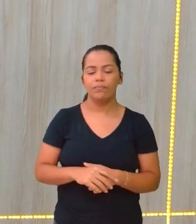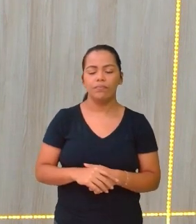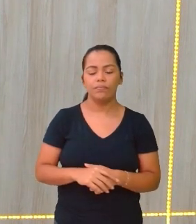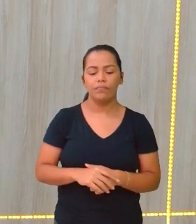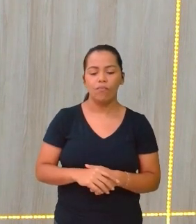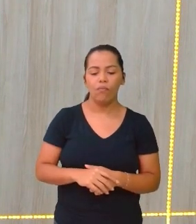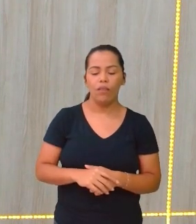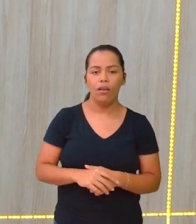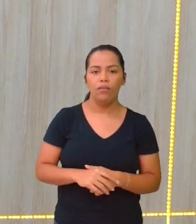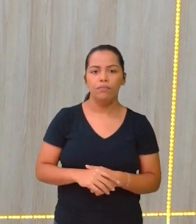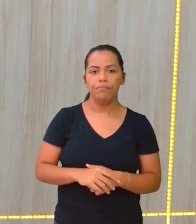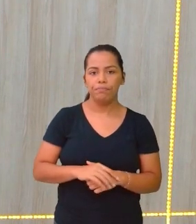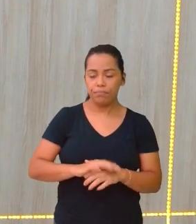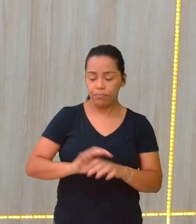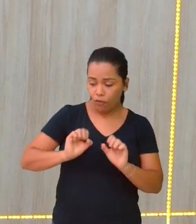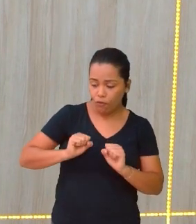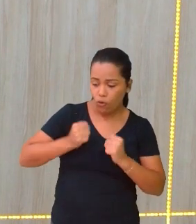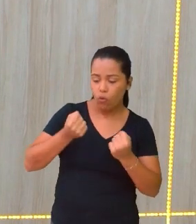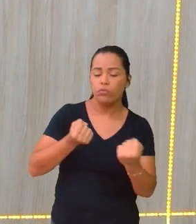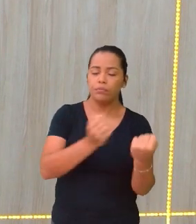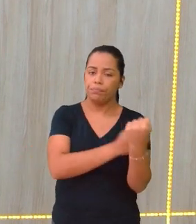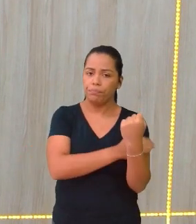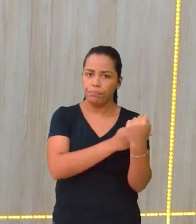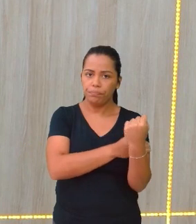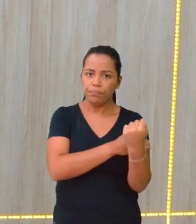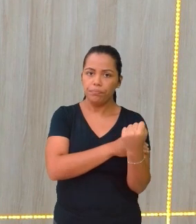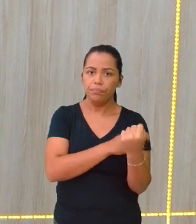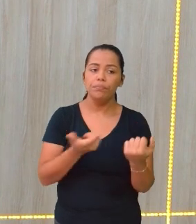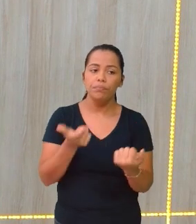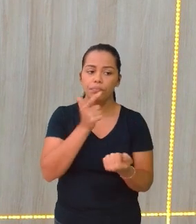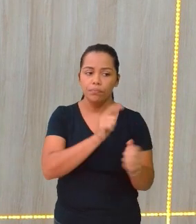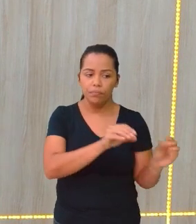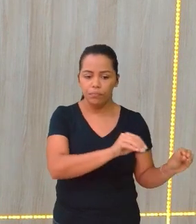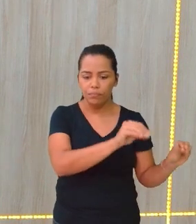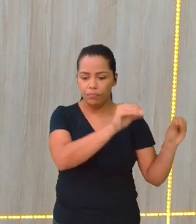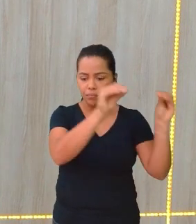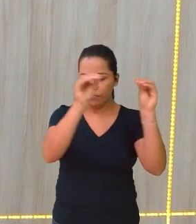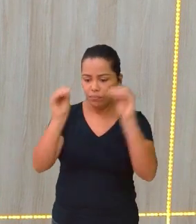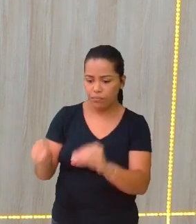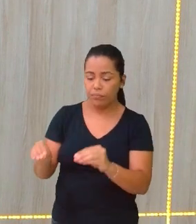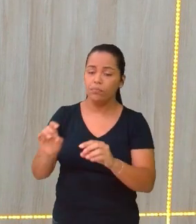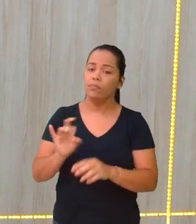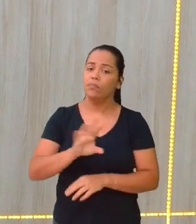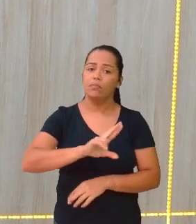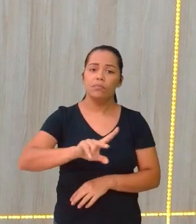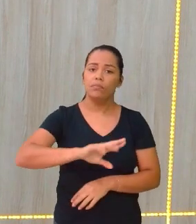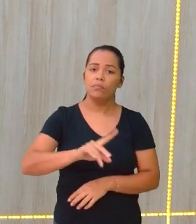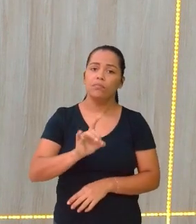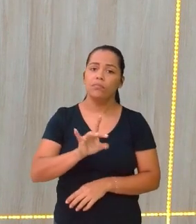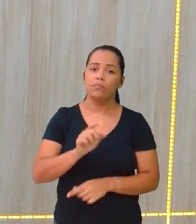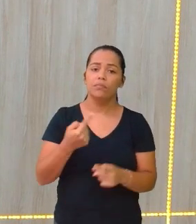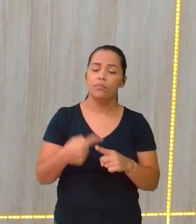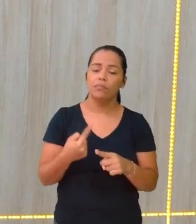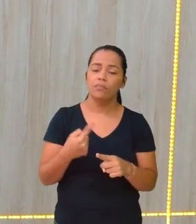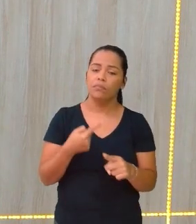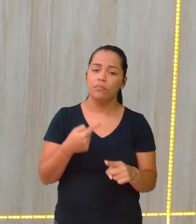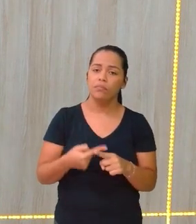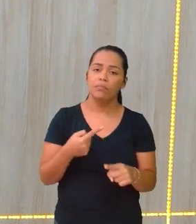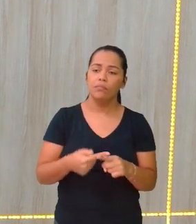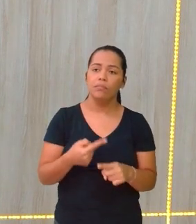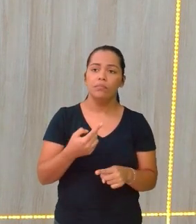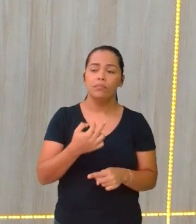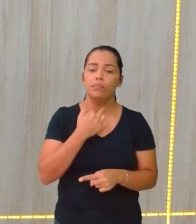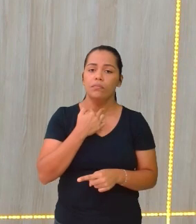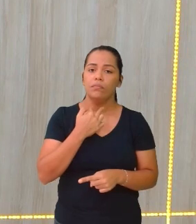de um lugar para outro e também pensar que só está, só porque não pode, tem que verificar isso antes,